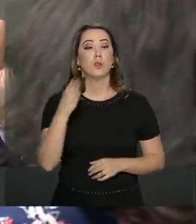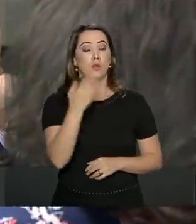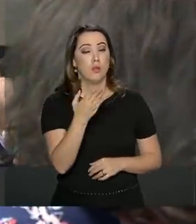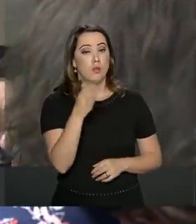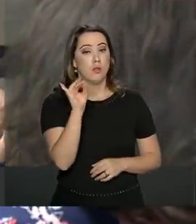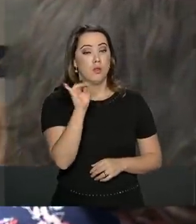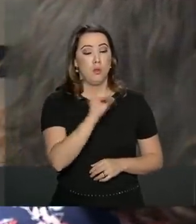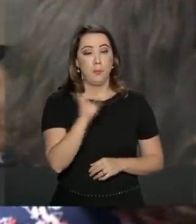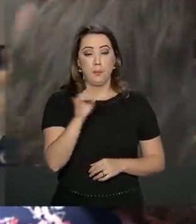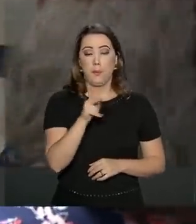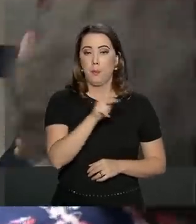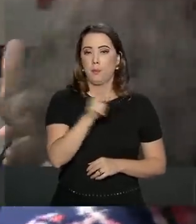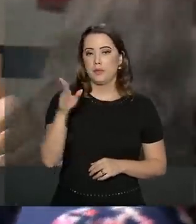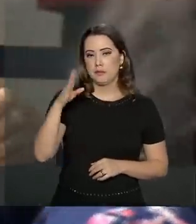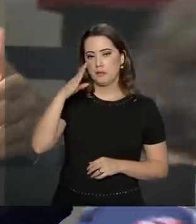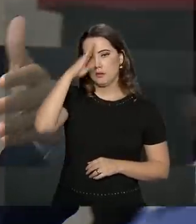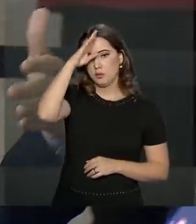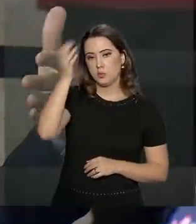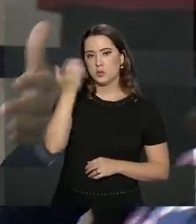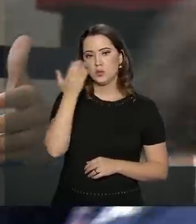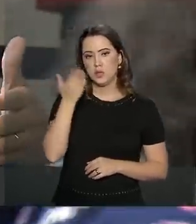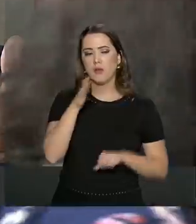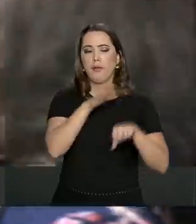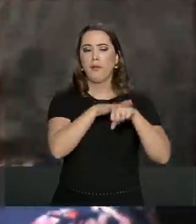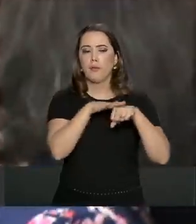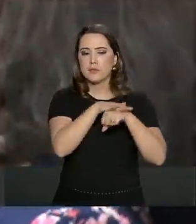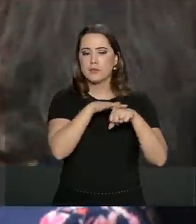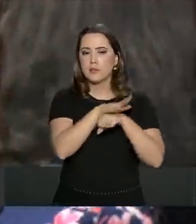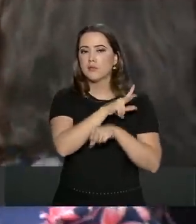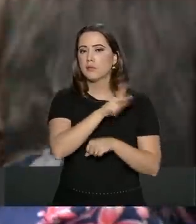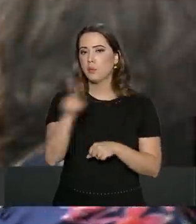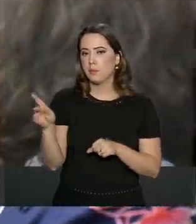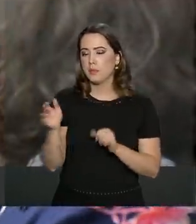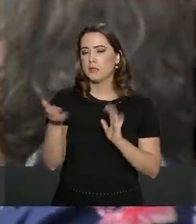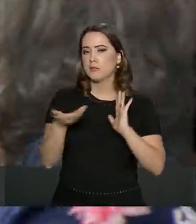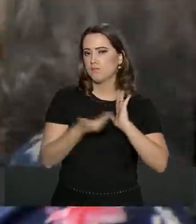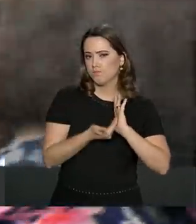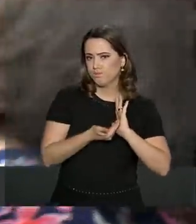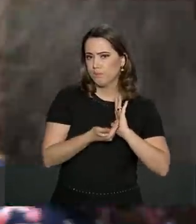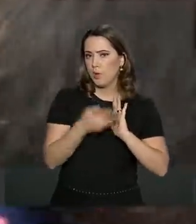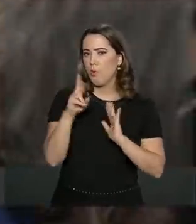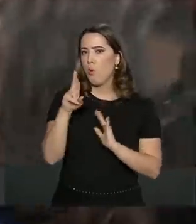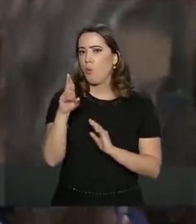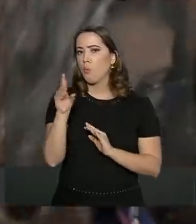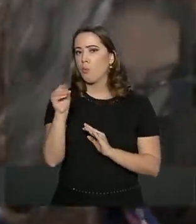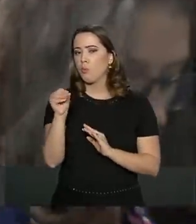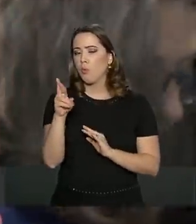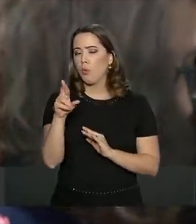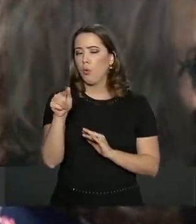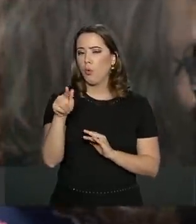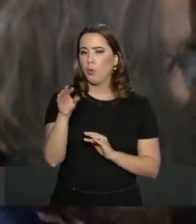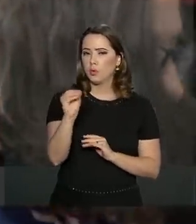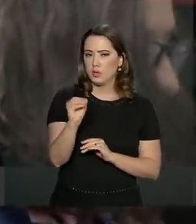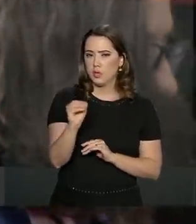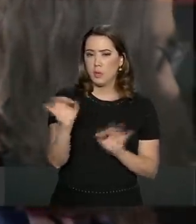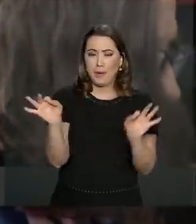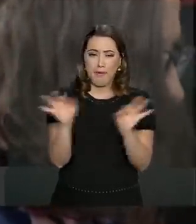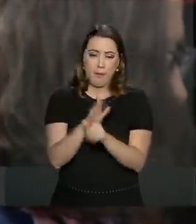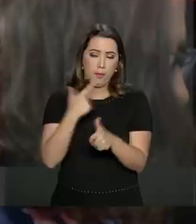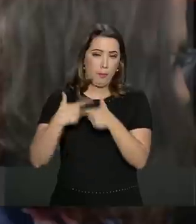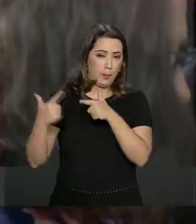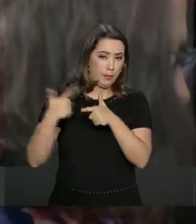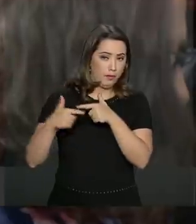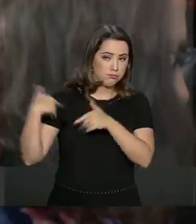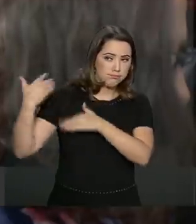encontro do presidente da Câmara, Rodrigo Maia, para tentar estreitar a relação e tirar qualquer rusga que tenha